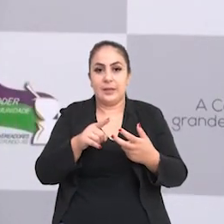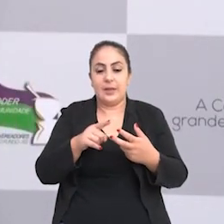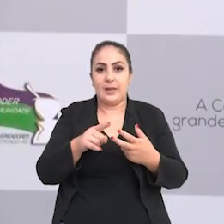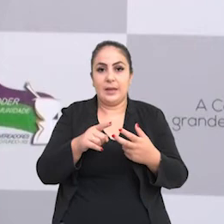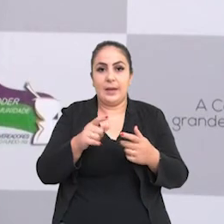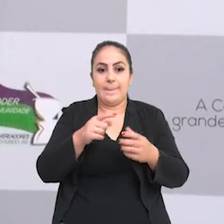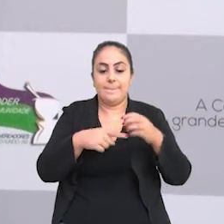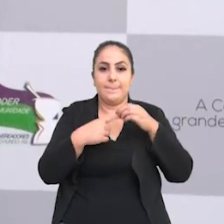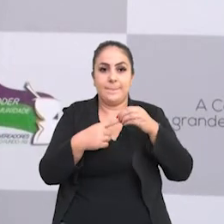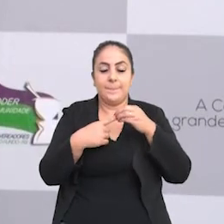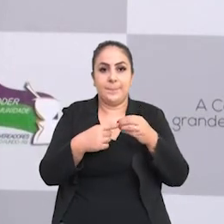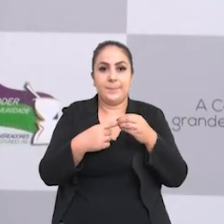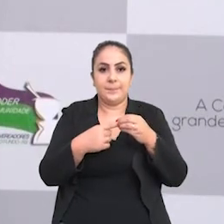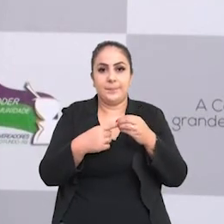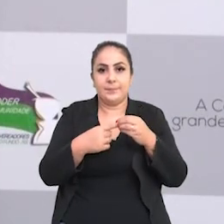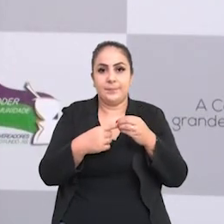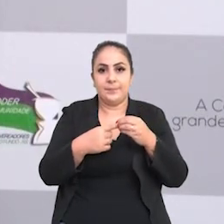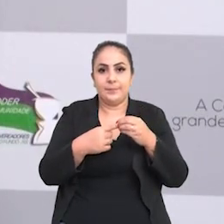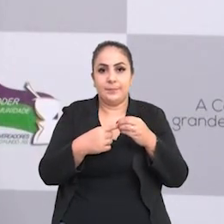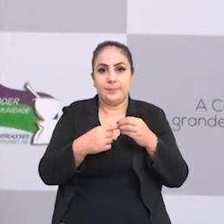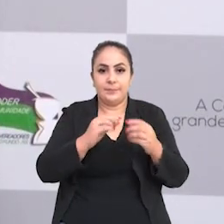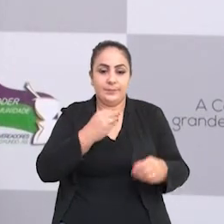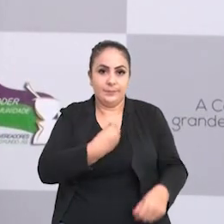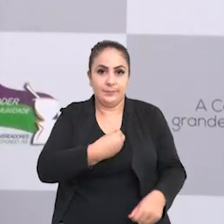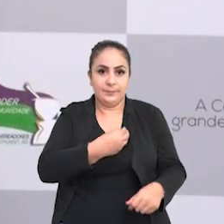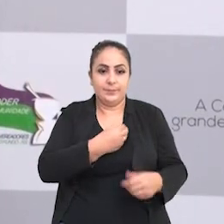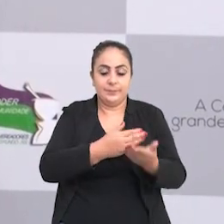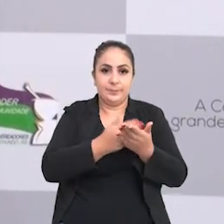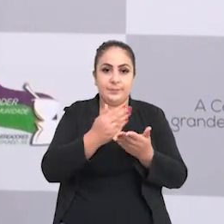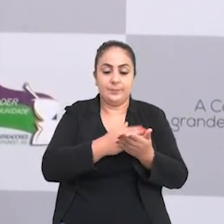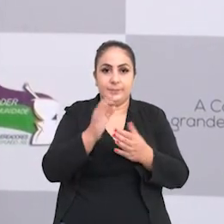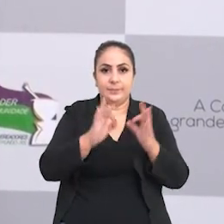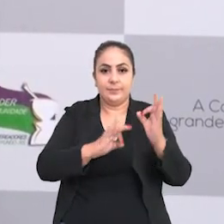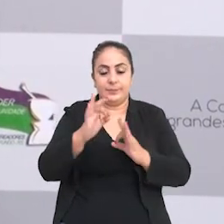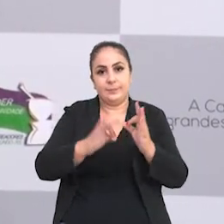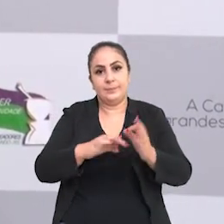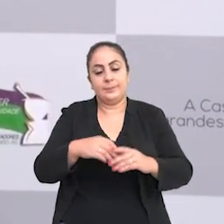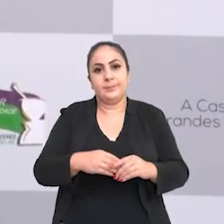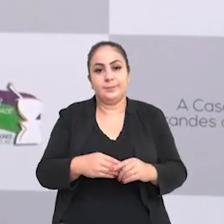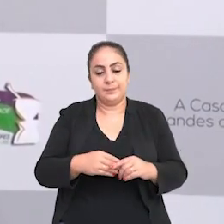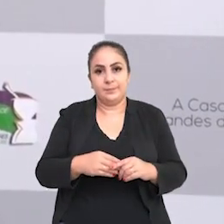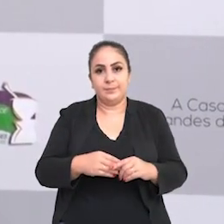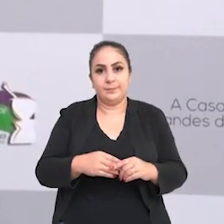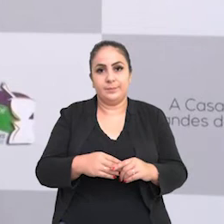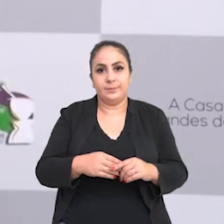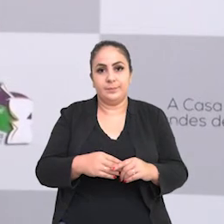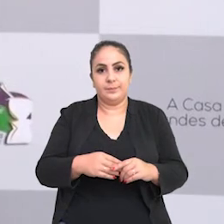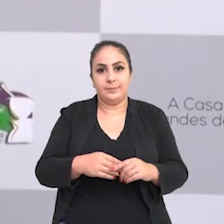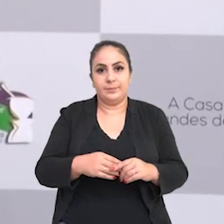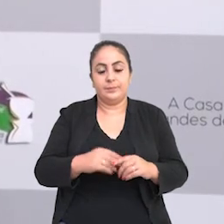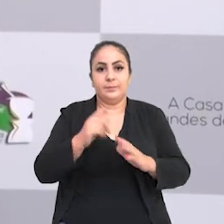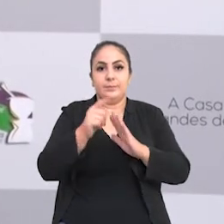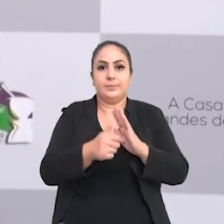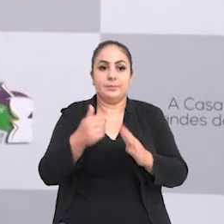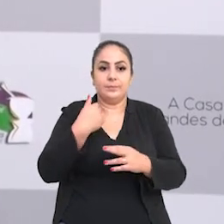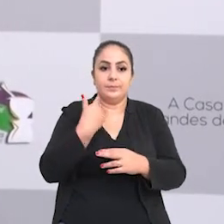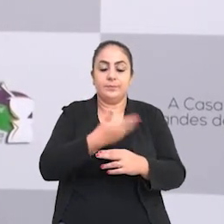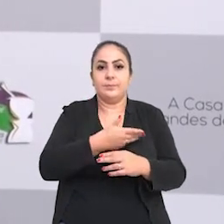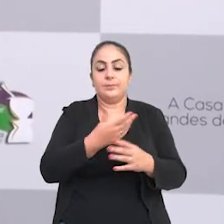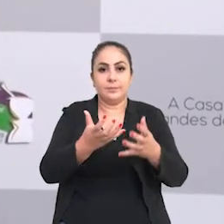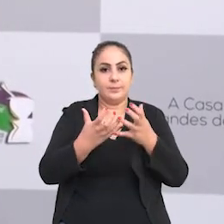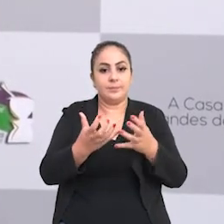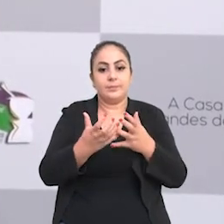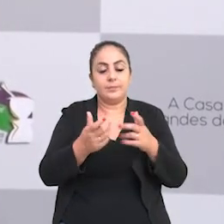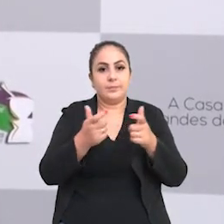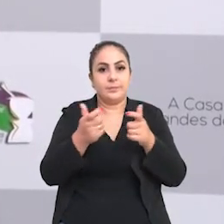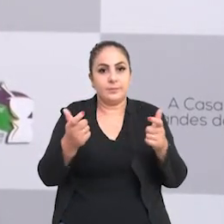as primeiras que aderiram ao projeto, né, e depois, com o